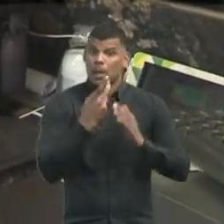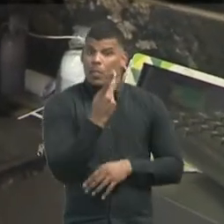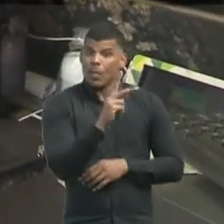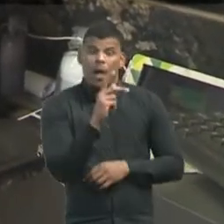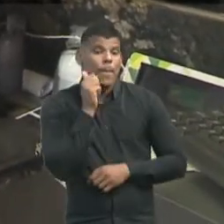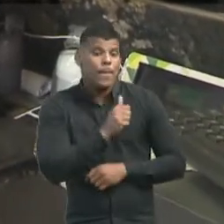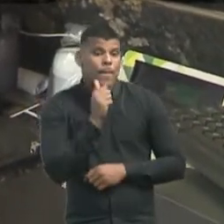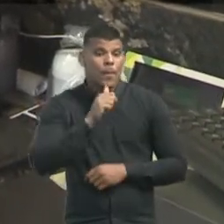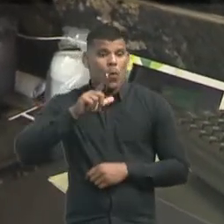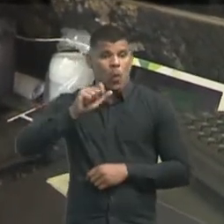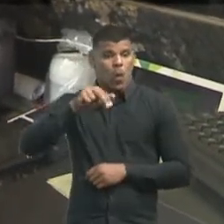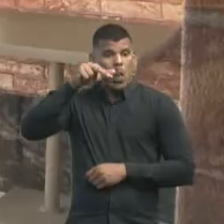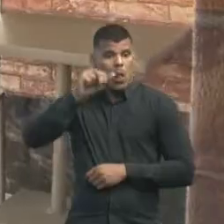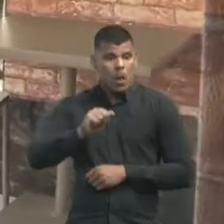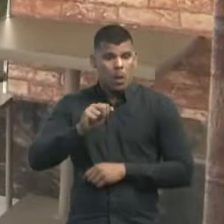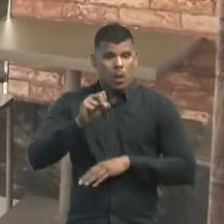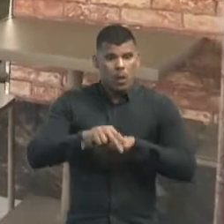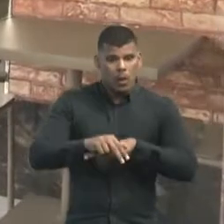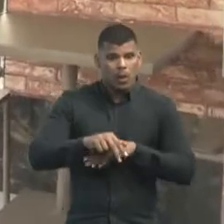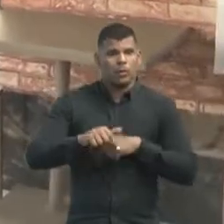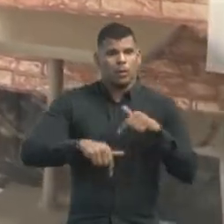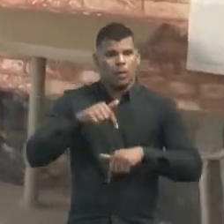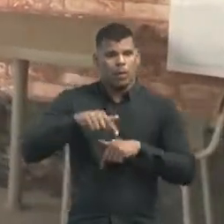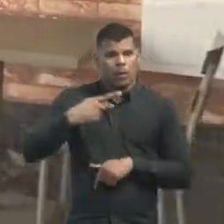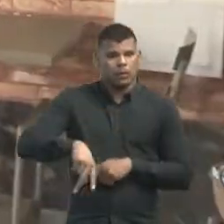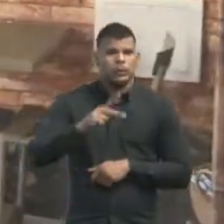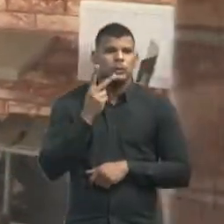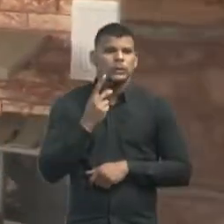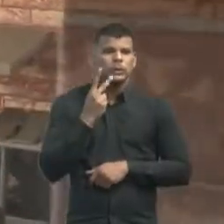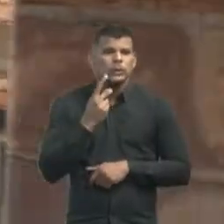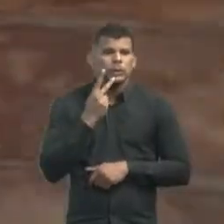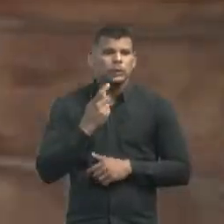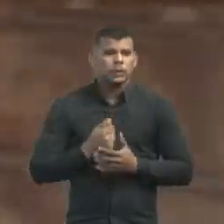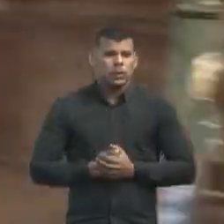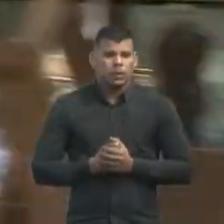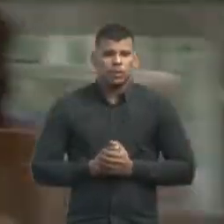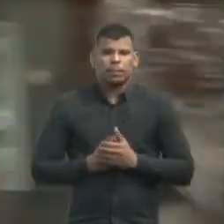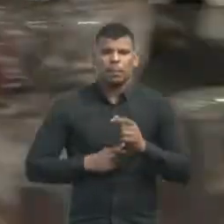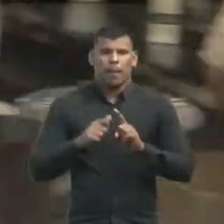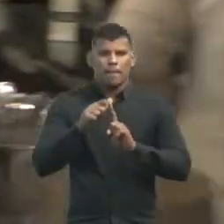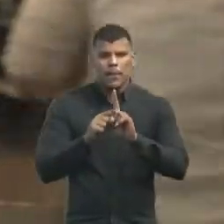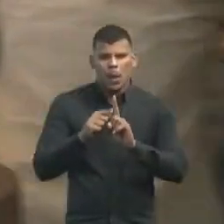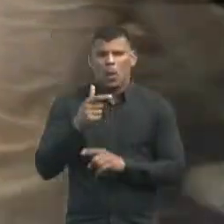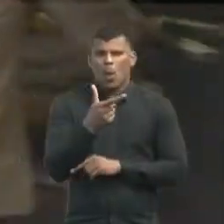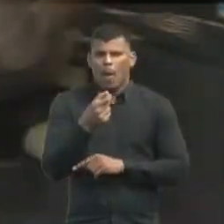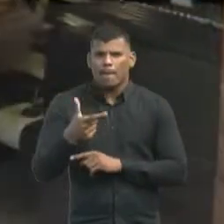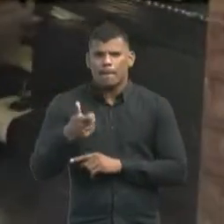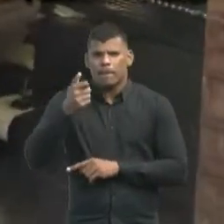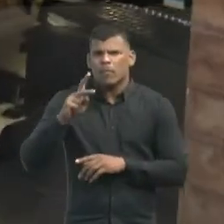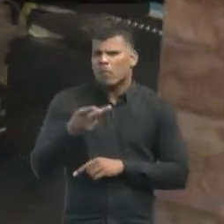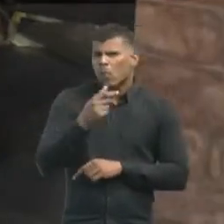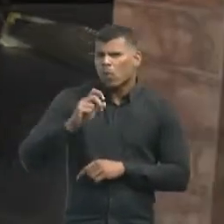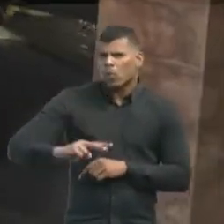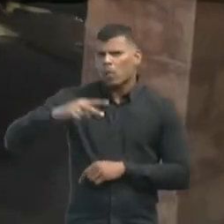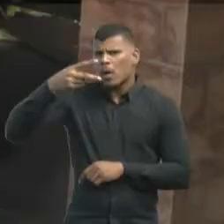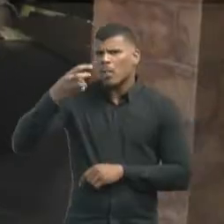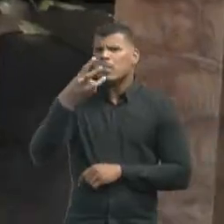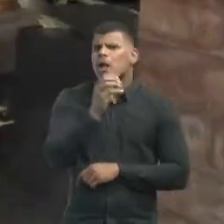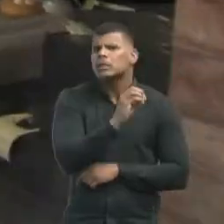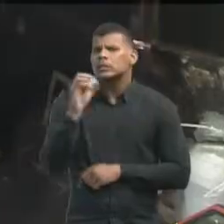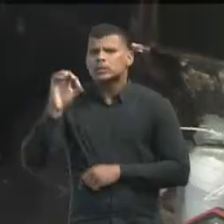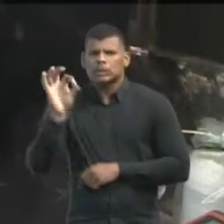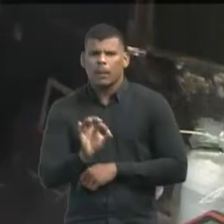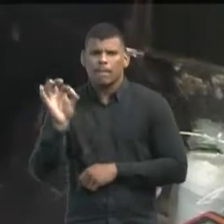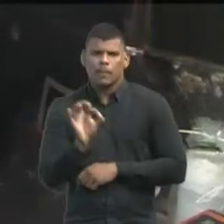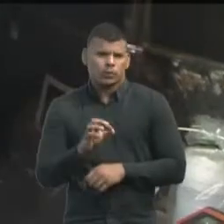empregos no Ceará. Comparado a agosto de 2020, com o mesmo mês de 2021, houve um aumento de até 300%. Os